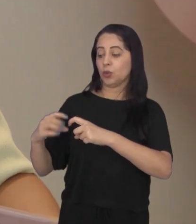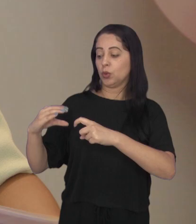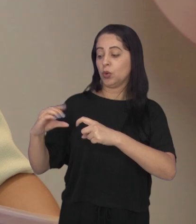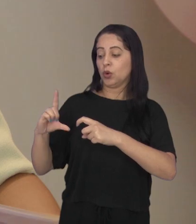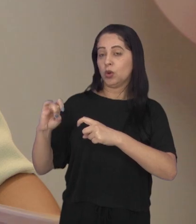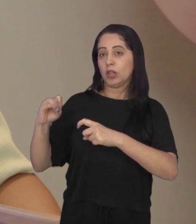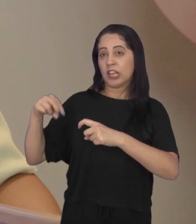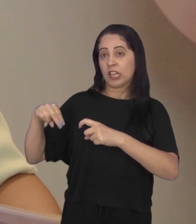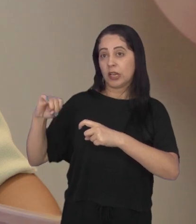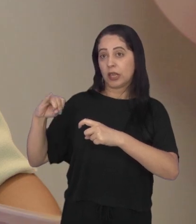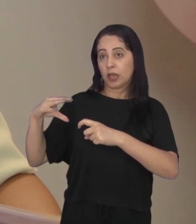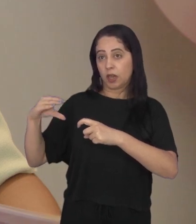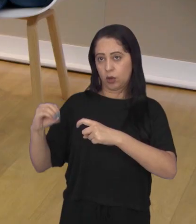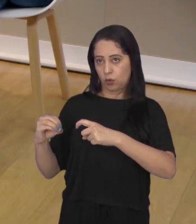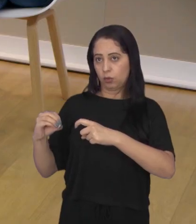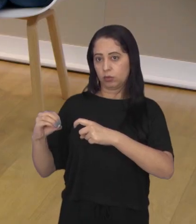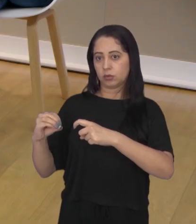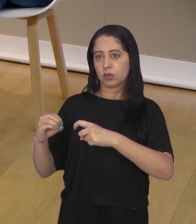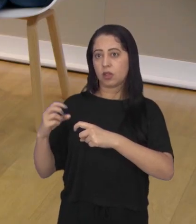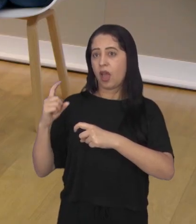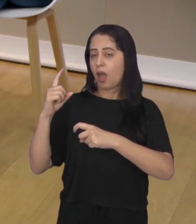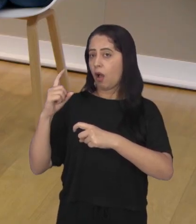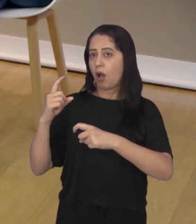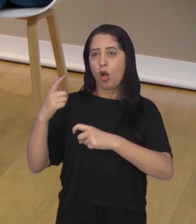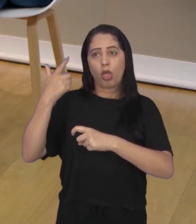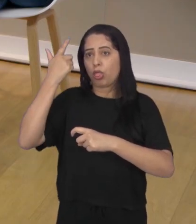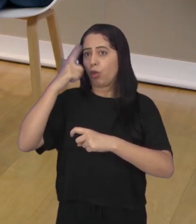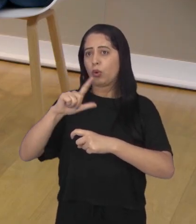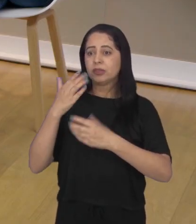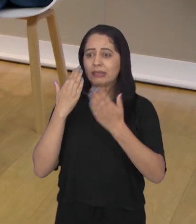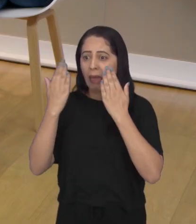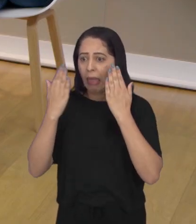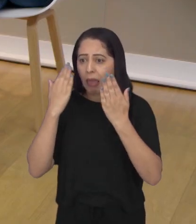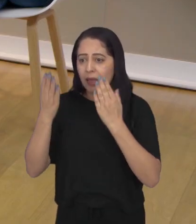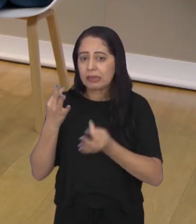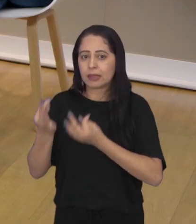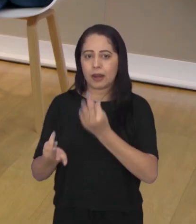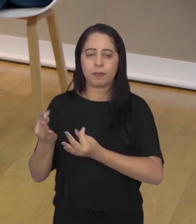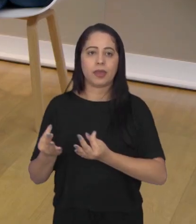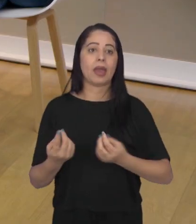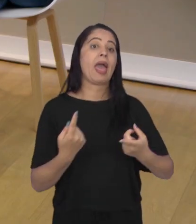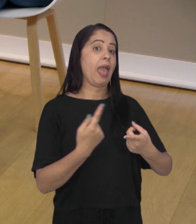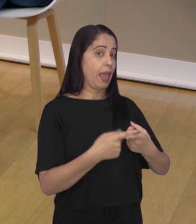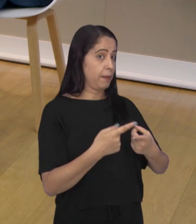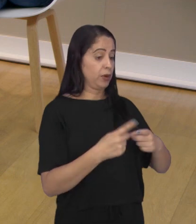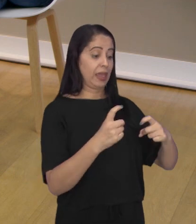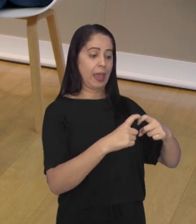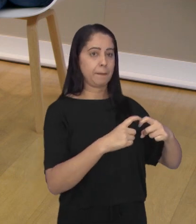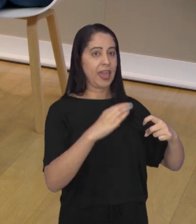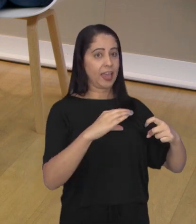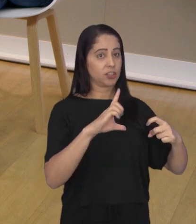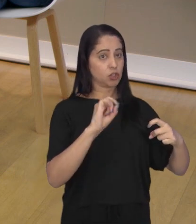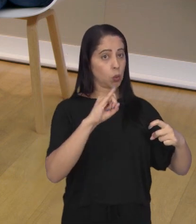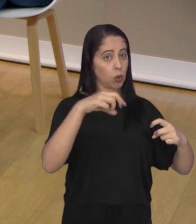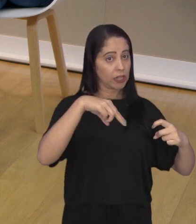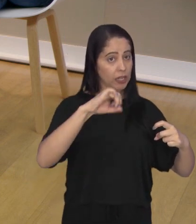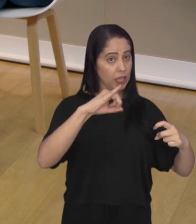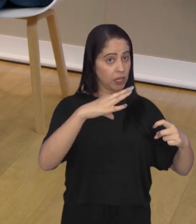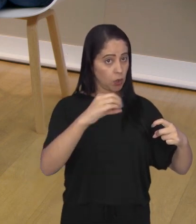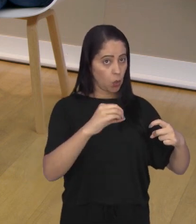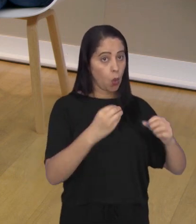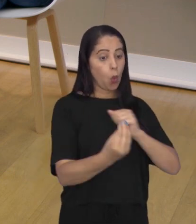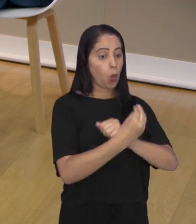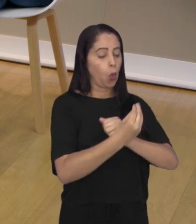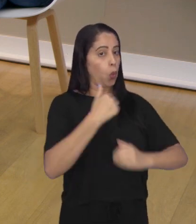é difícil lidar com isso. É um aspecto que não cabe a ele. É o médico o Não dessa propriedade dele. O médico